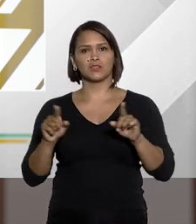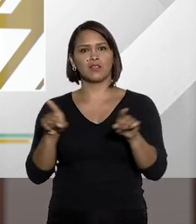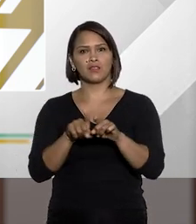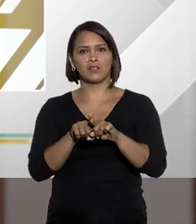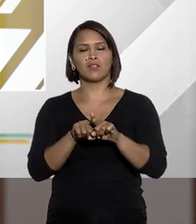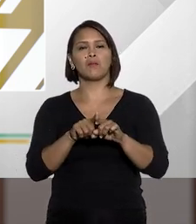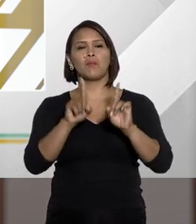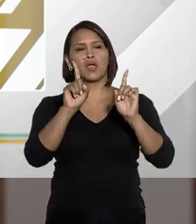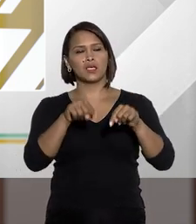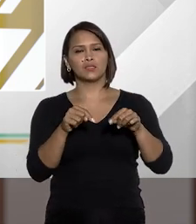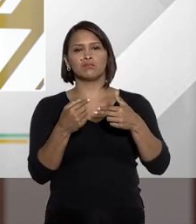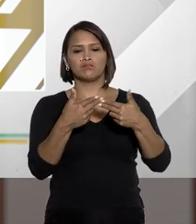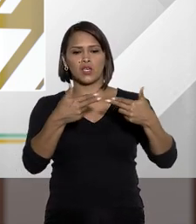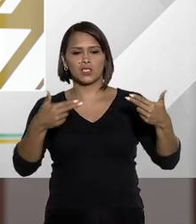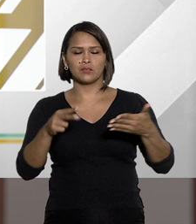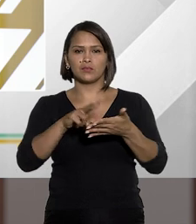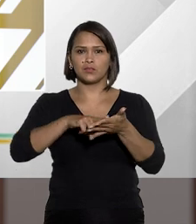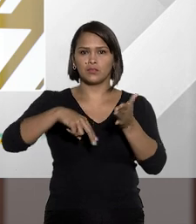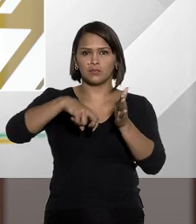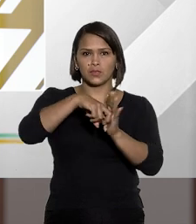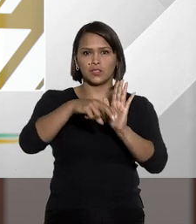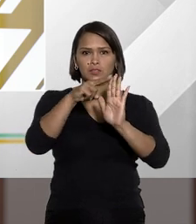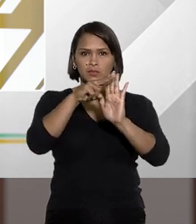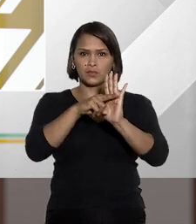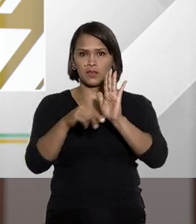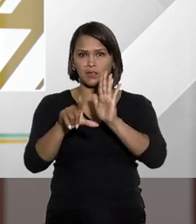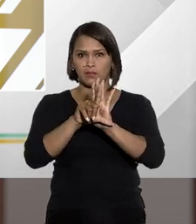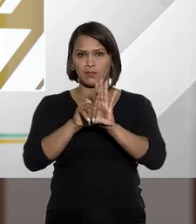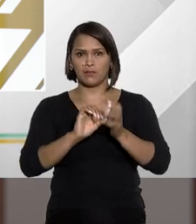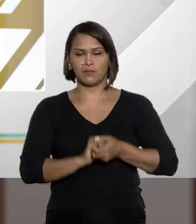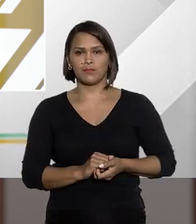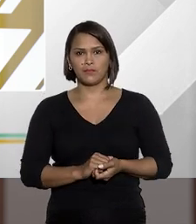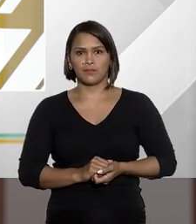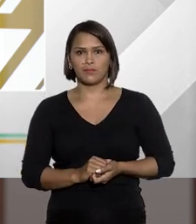particulares também se sujeitam às medidas dessa nova lei?